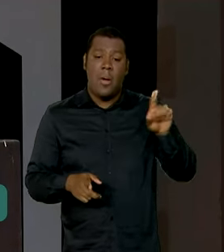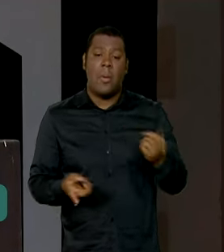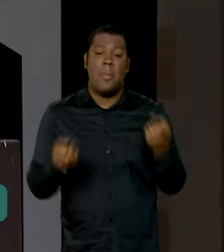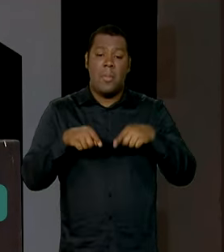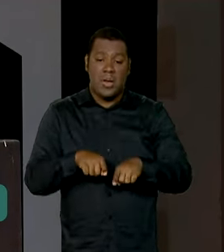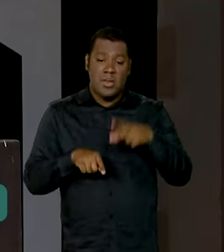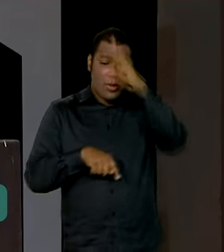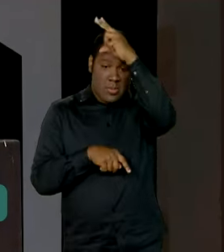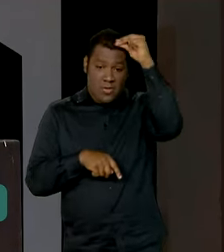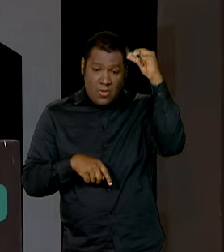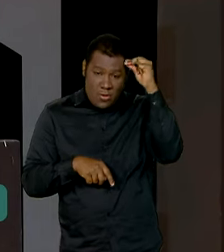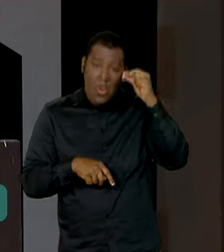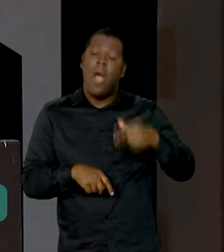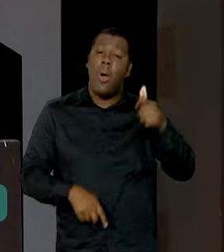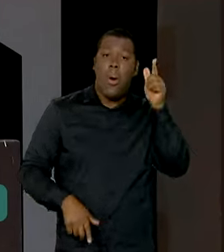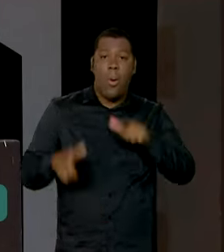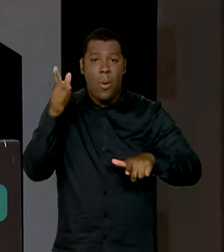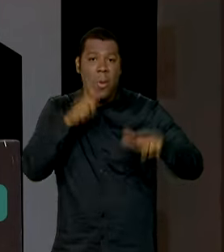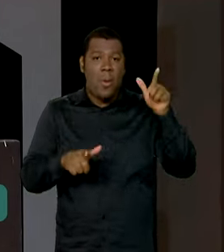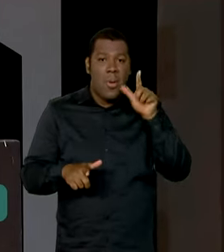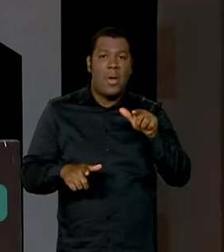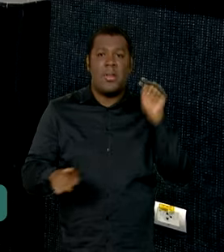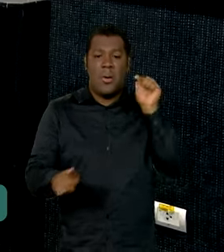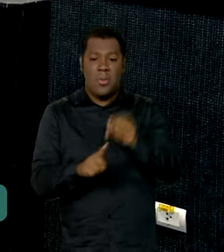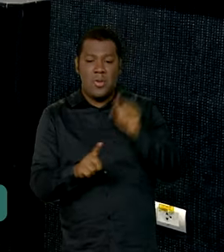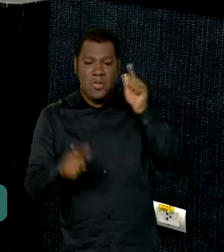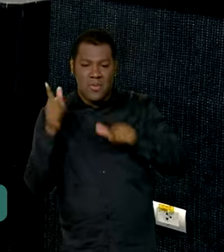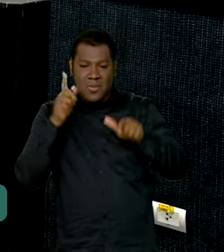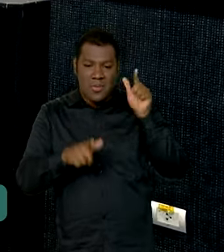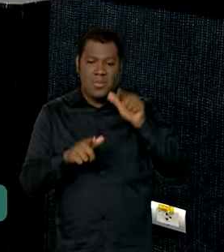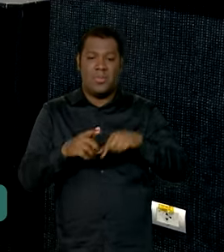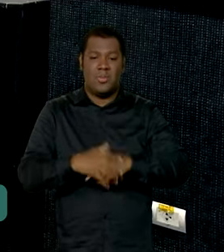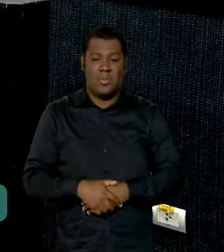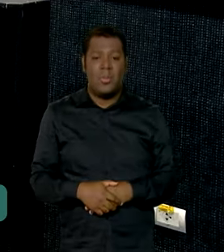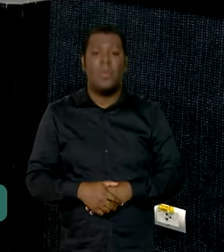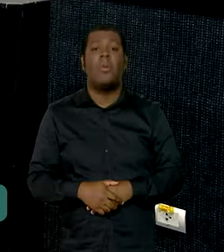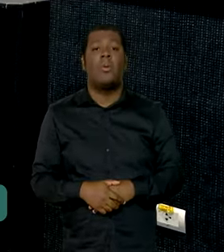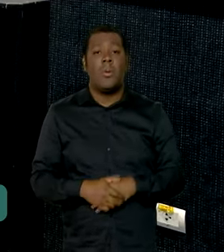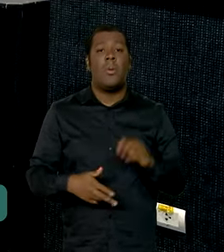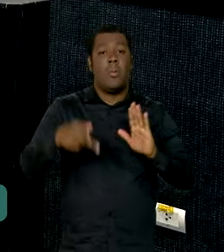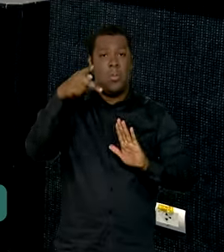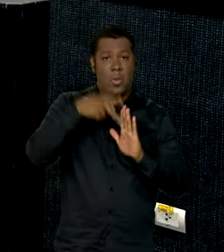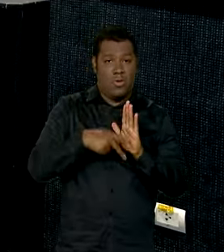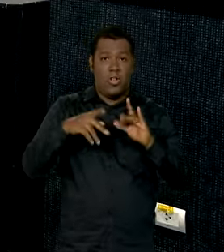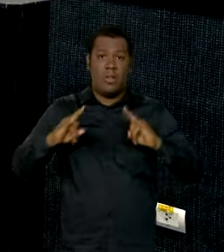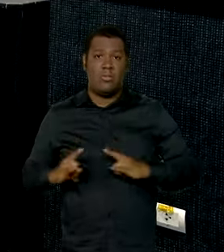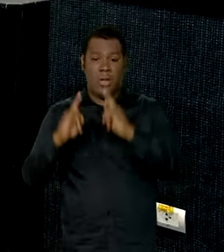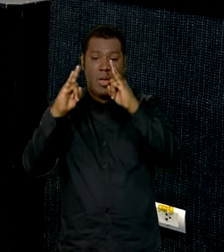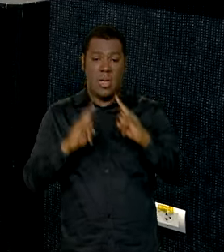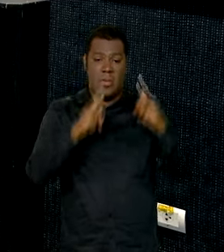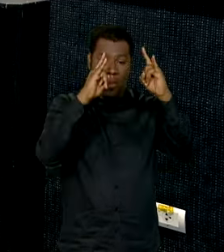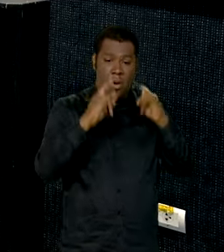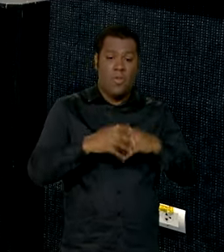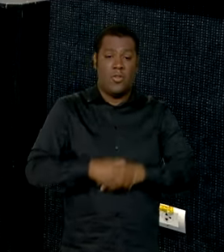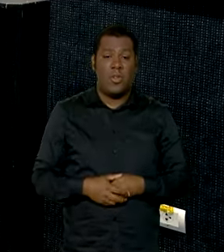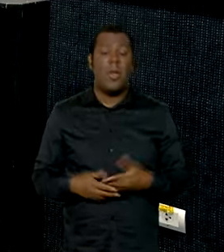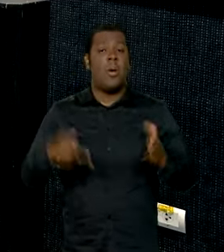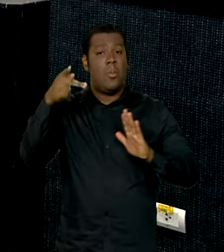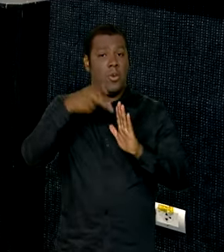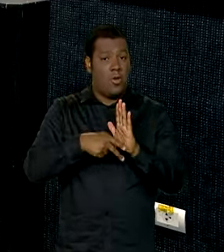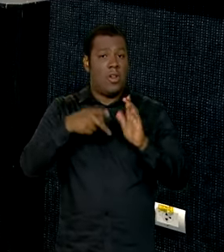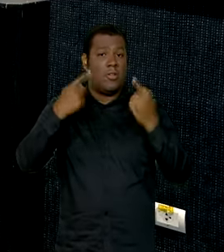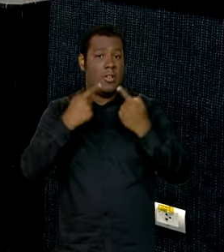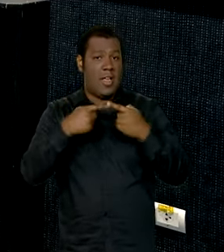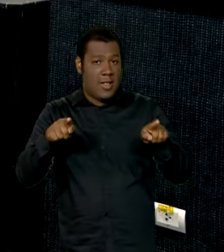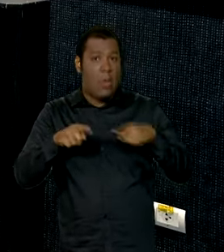caminhada e esse desafio que aqui nos colocam. O programa Imóvel da Gente foi lançado este ano pelo governo